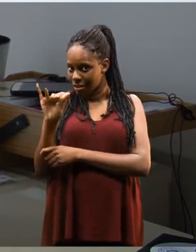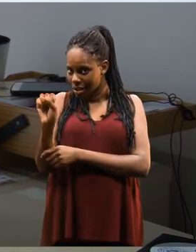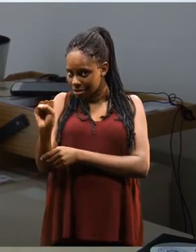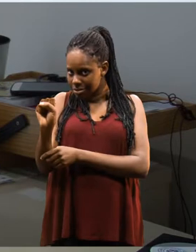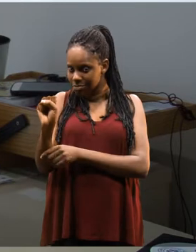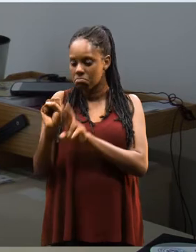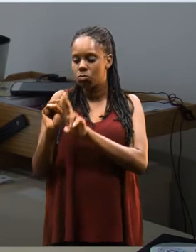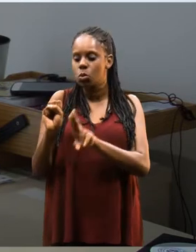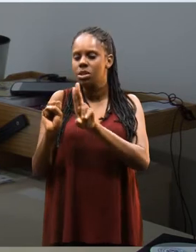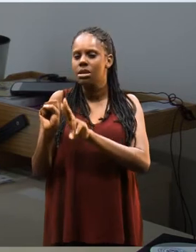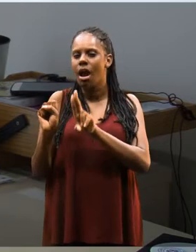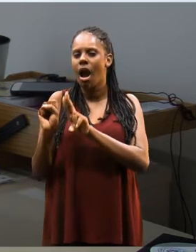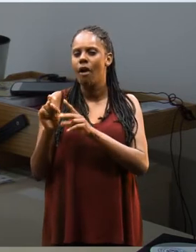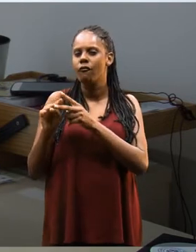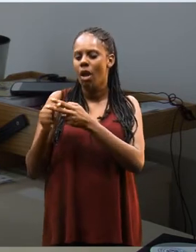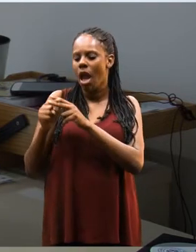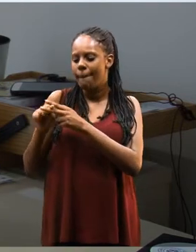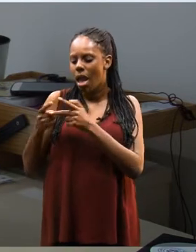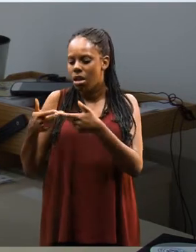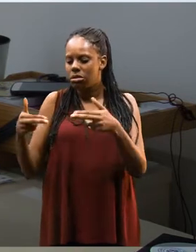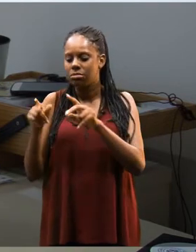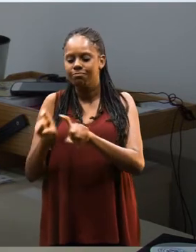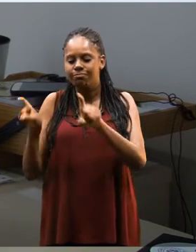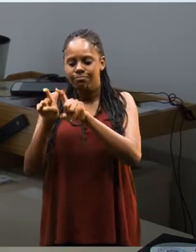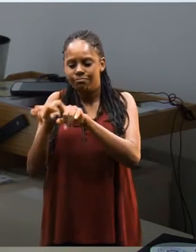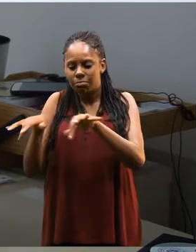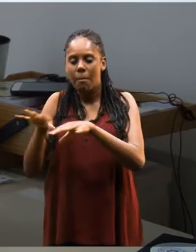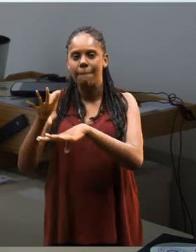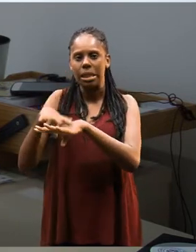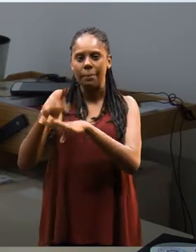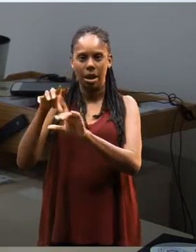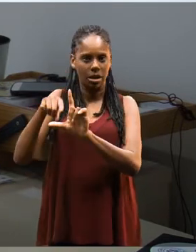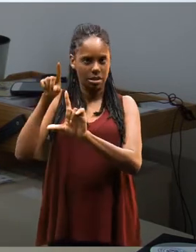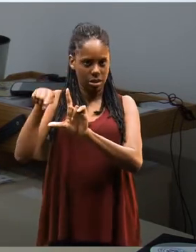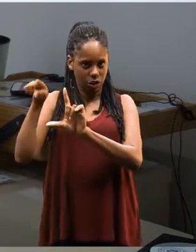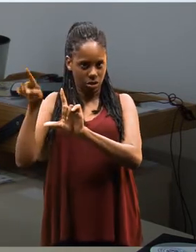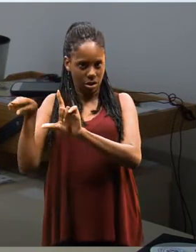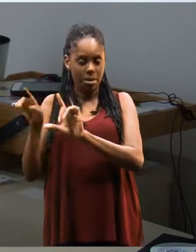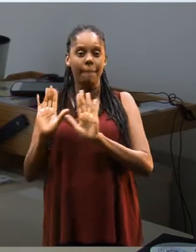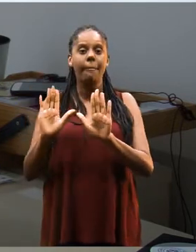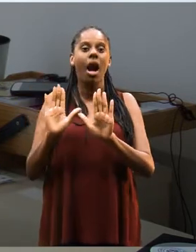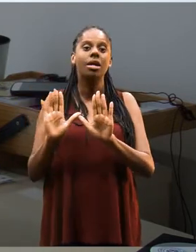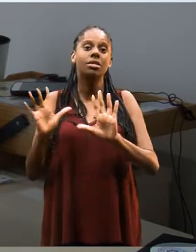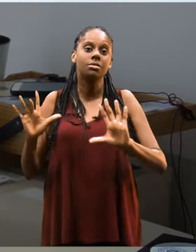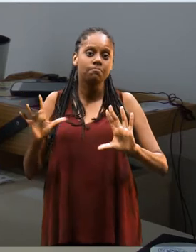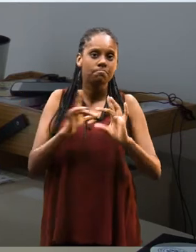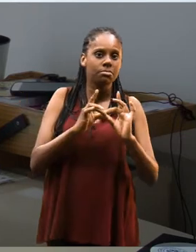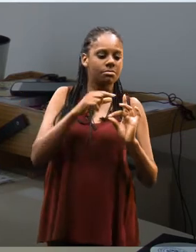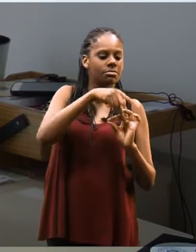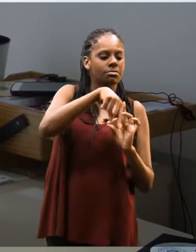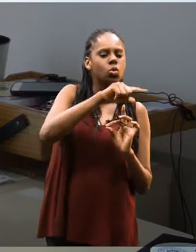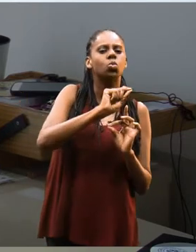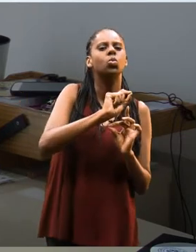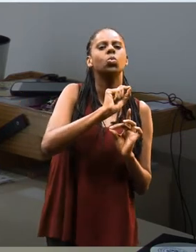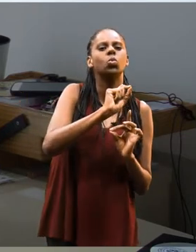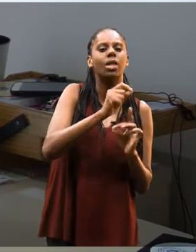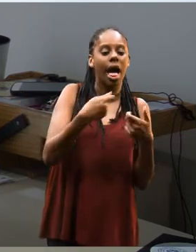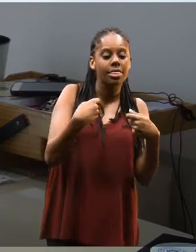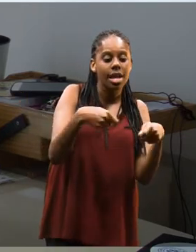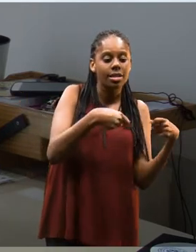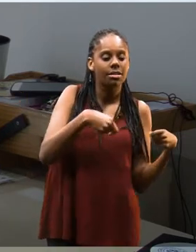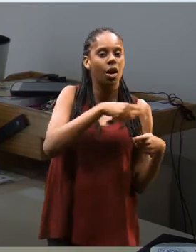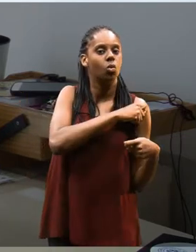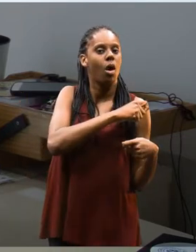que se utilizam muito de ferramental computacional, matemática e estatístico, mas sem deixar de lado a necessidade